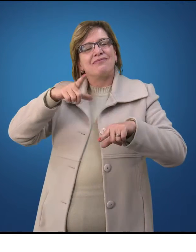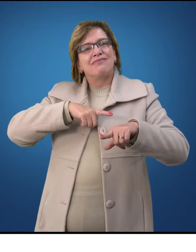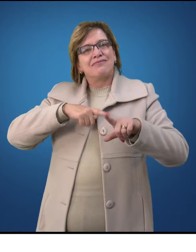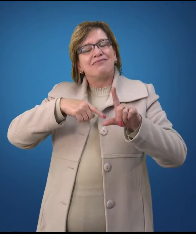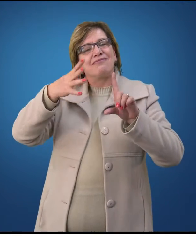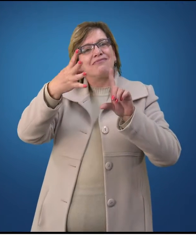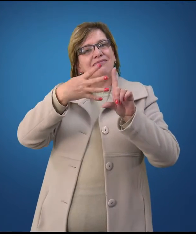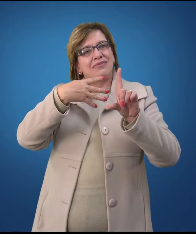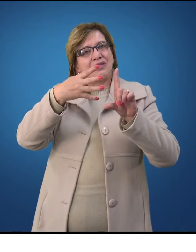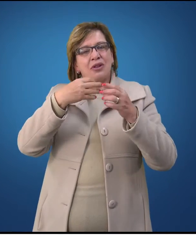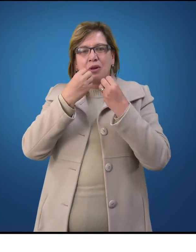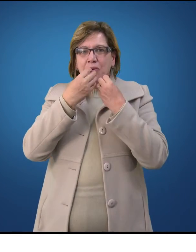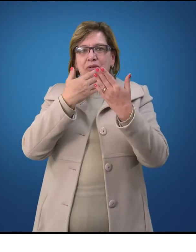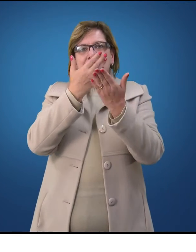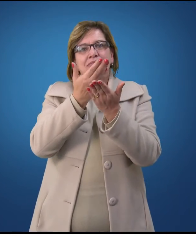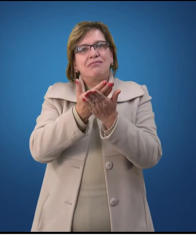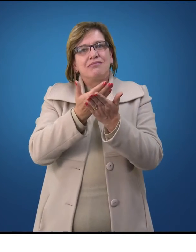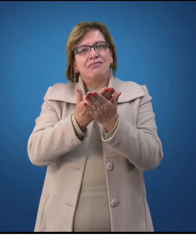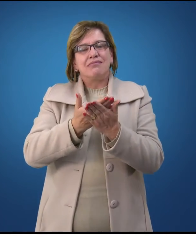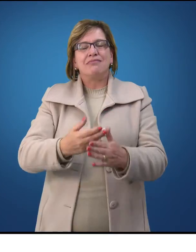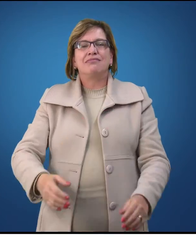plataforma. Bom estudo!